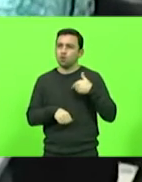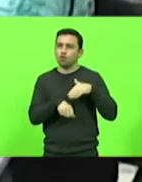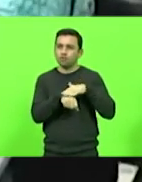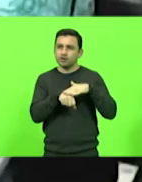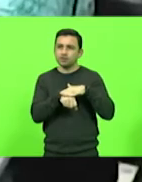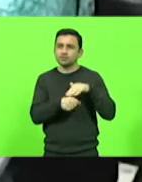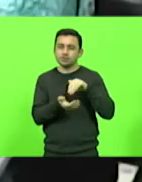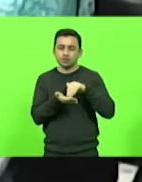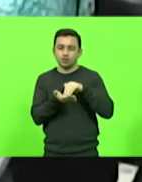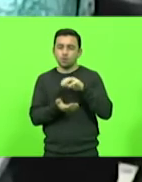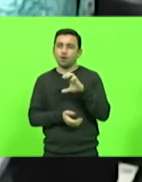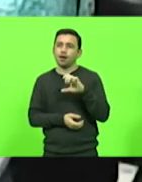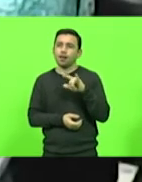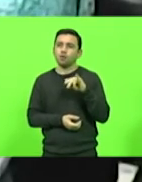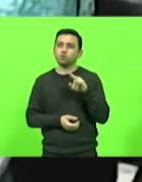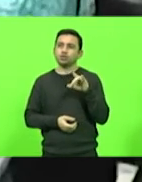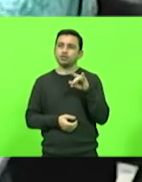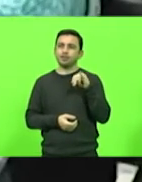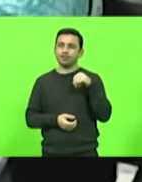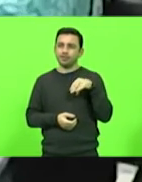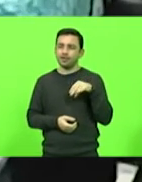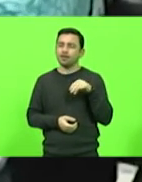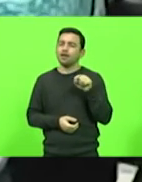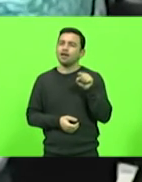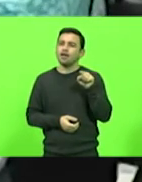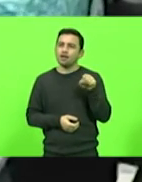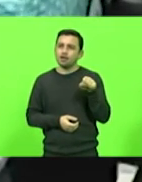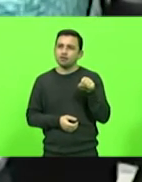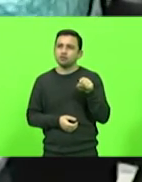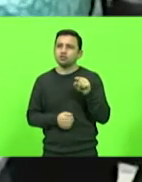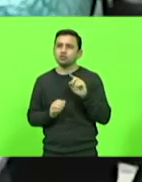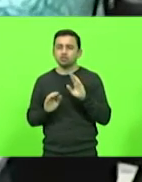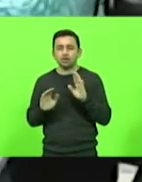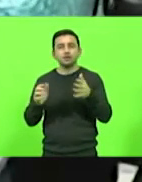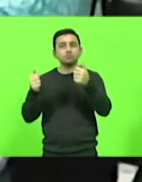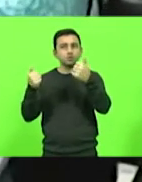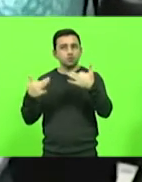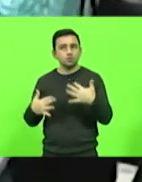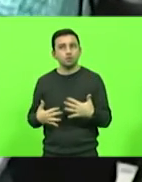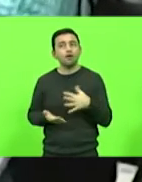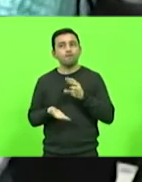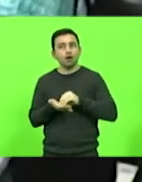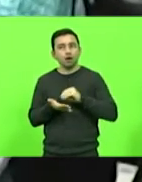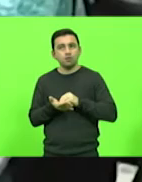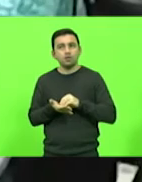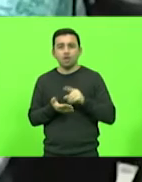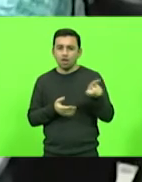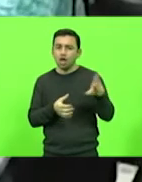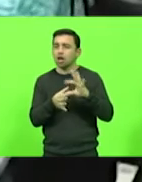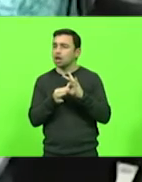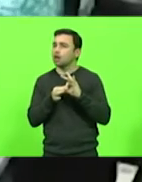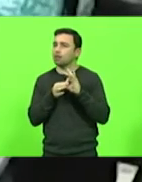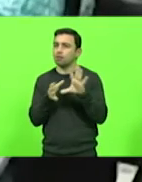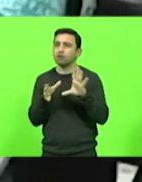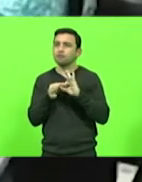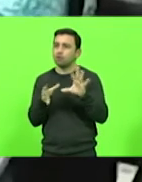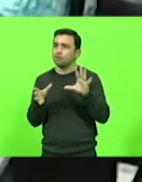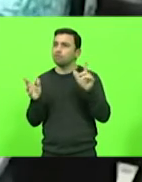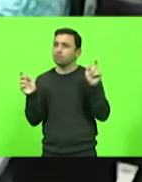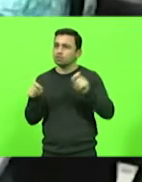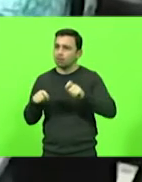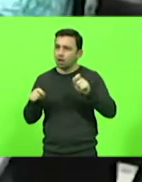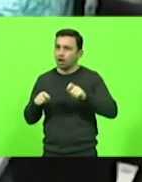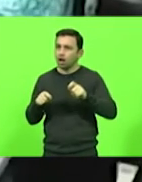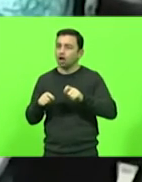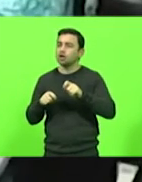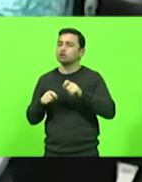Claudinei, nós colocamos também essa demanda, como eu disse inicialmente, e ele autorizou que a gente pudesse fazer um processo